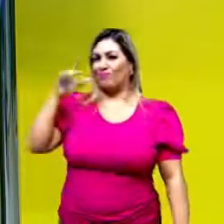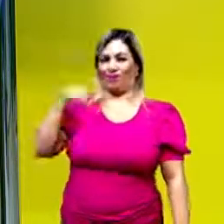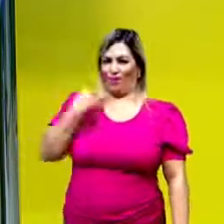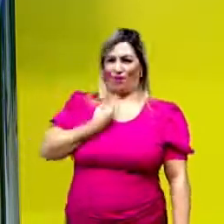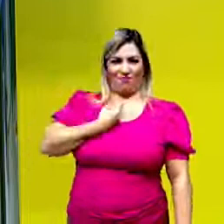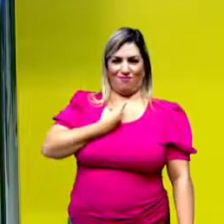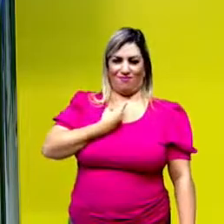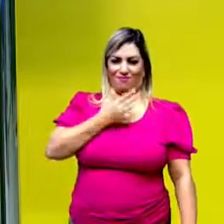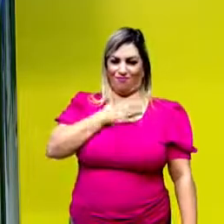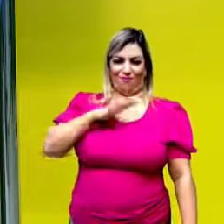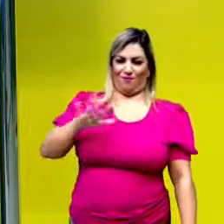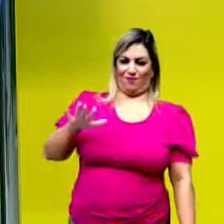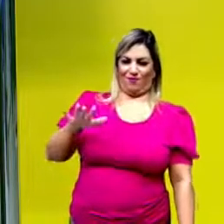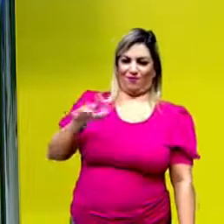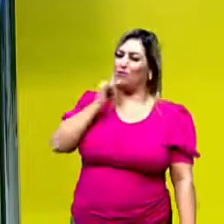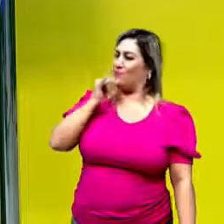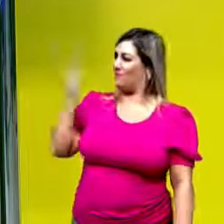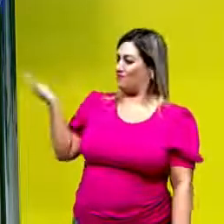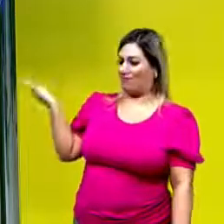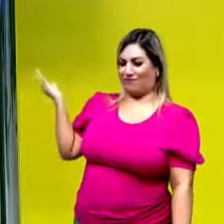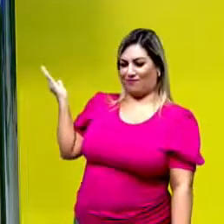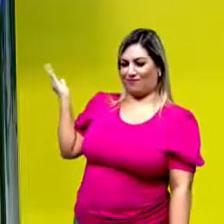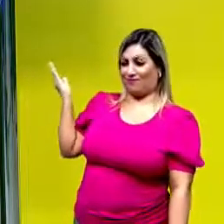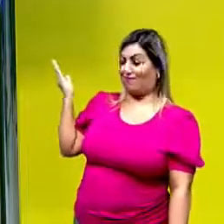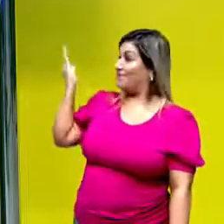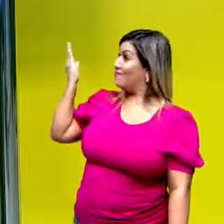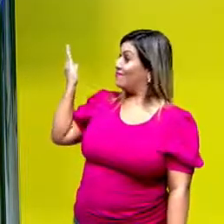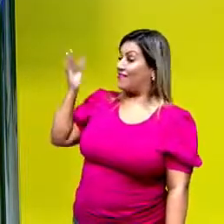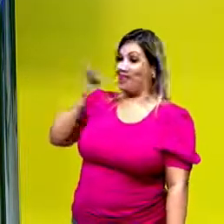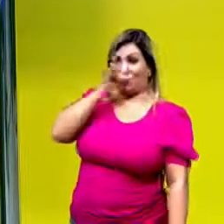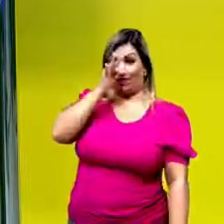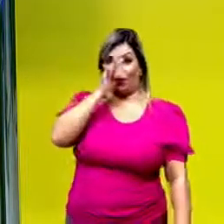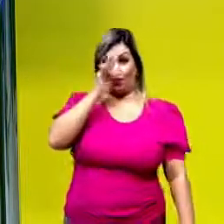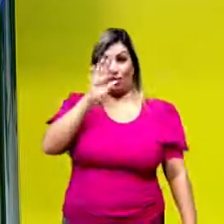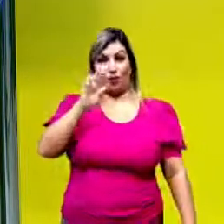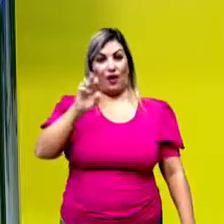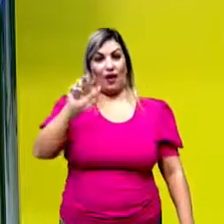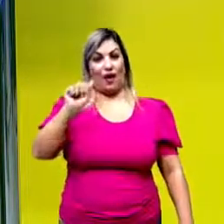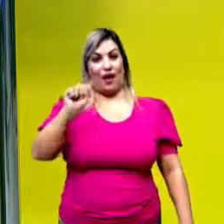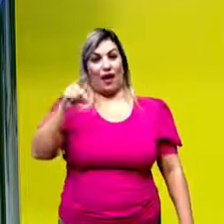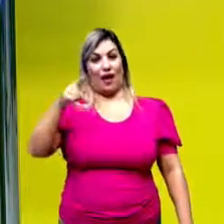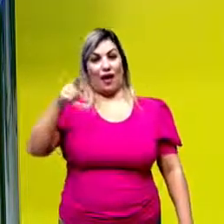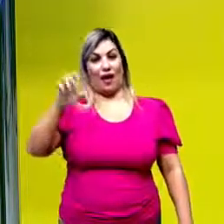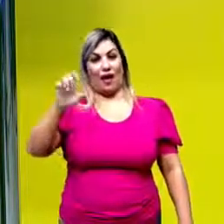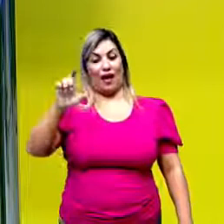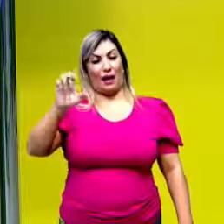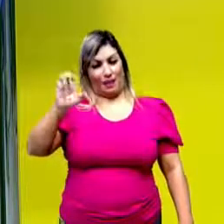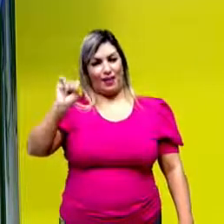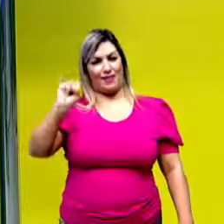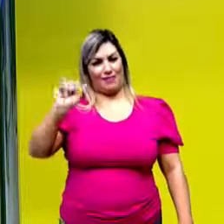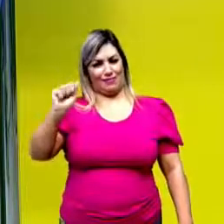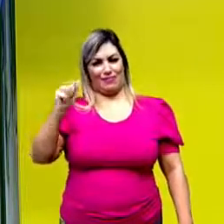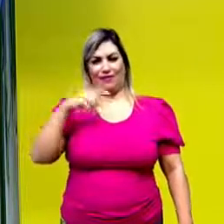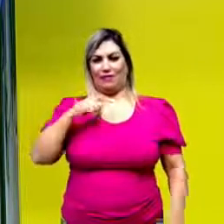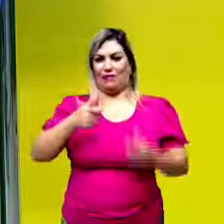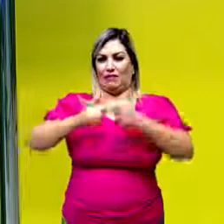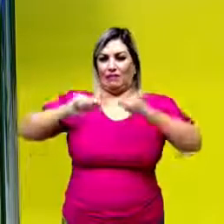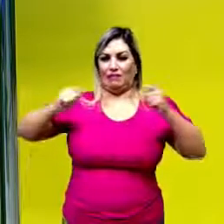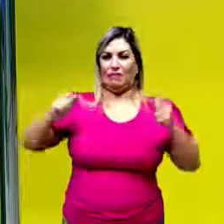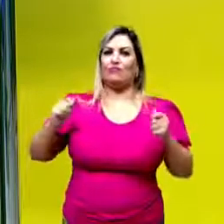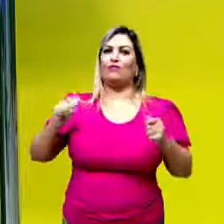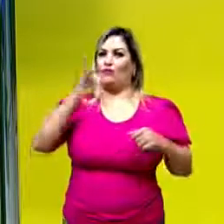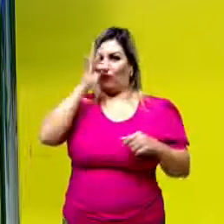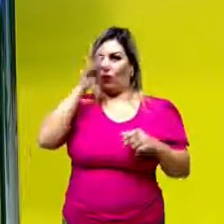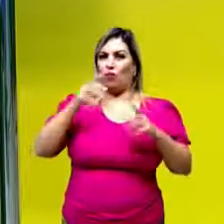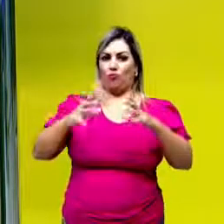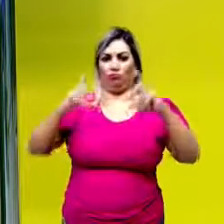para nós, né? Para o nosso gosto. Como, por exemplo, a flor de raflésia, que é uma das maiores flores que existe. E